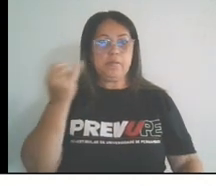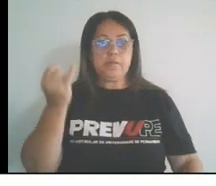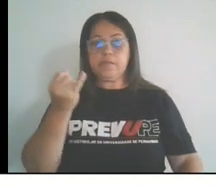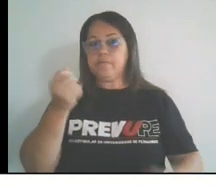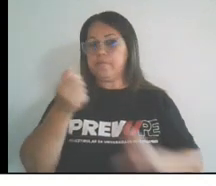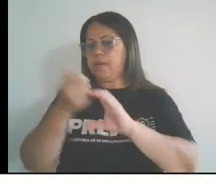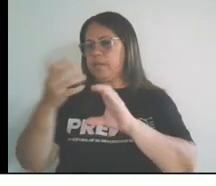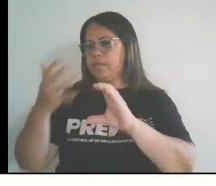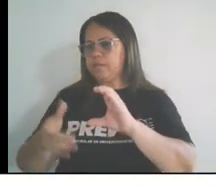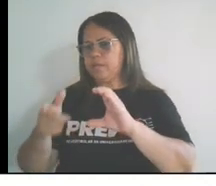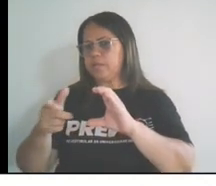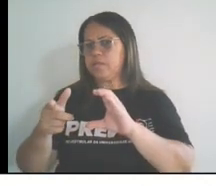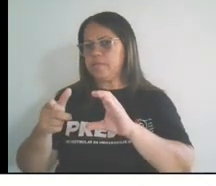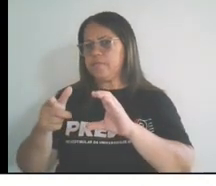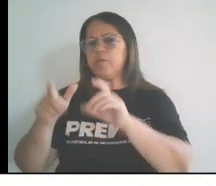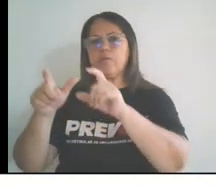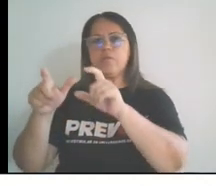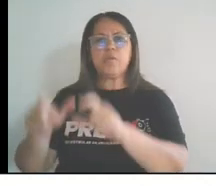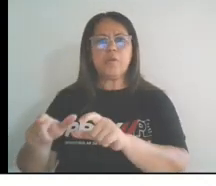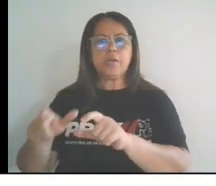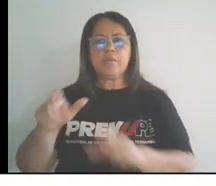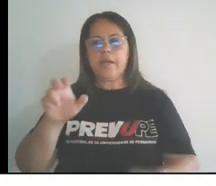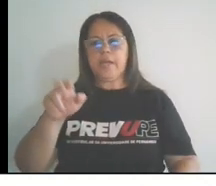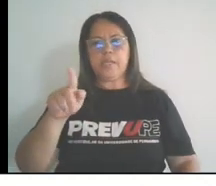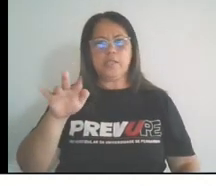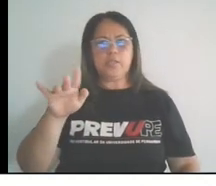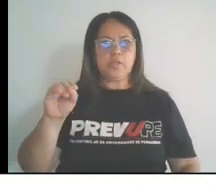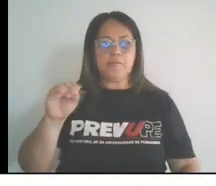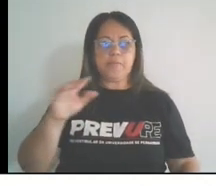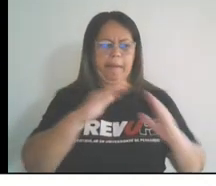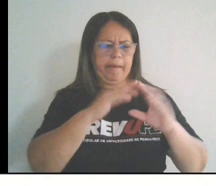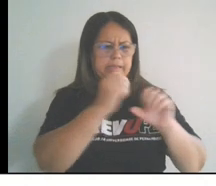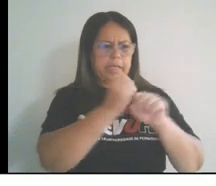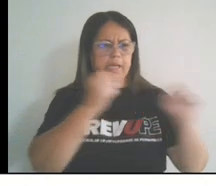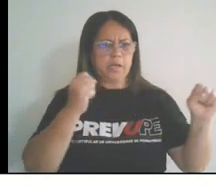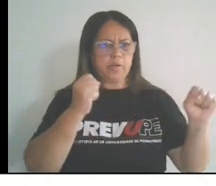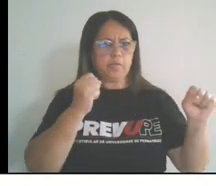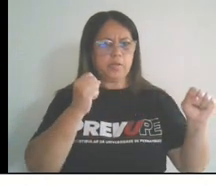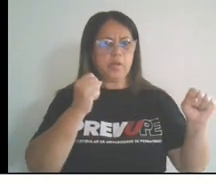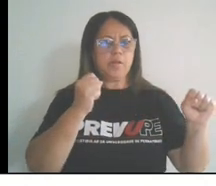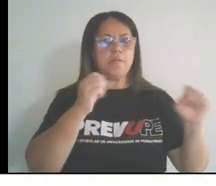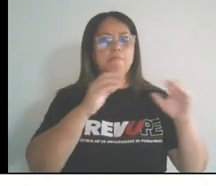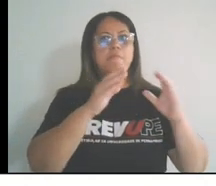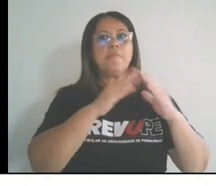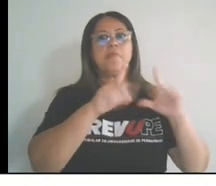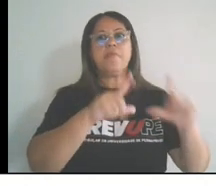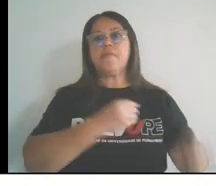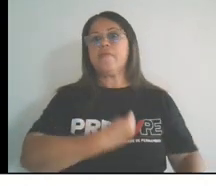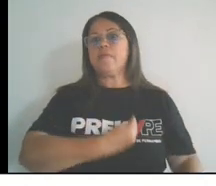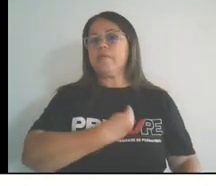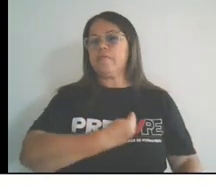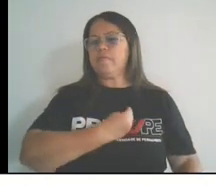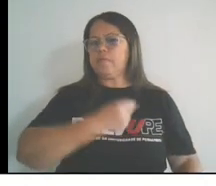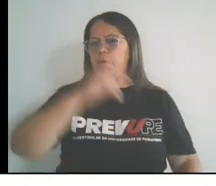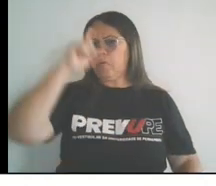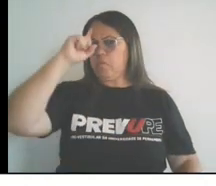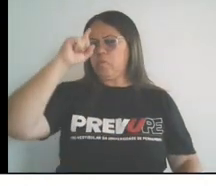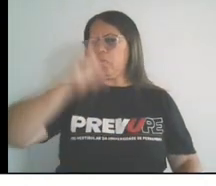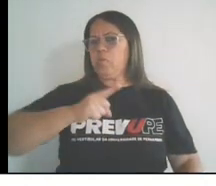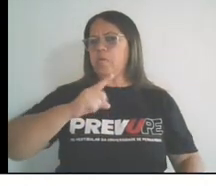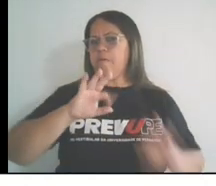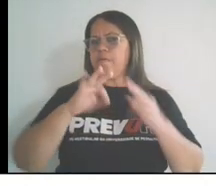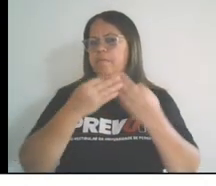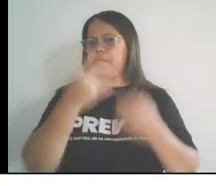Casa Grande, era o casarão onde morava o senhor de engenho e sua família, constituía também o centro administrativo do